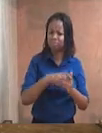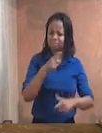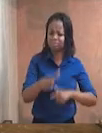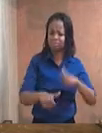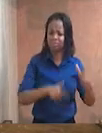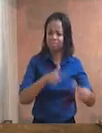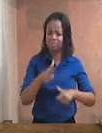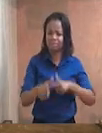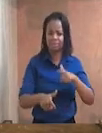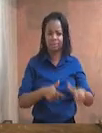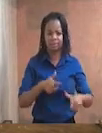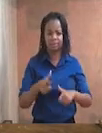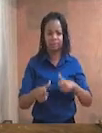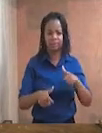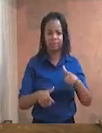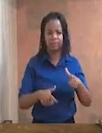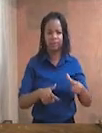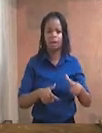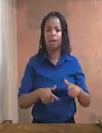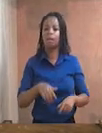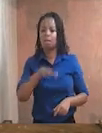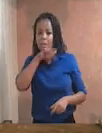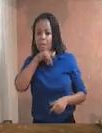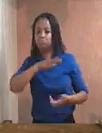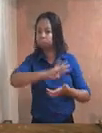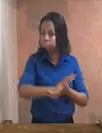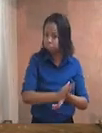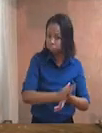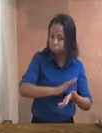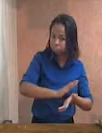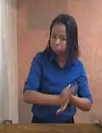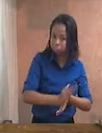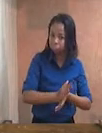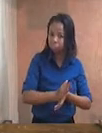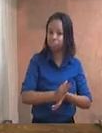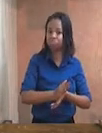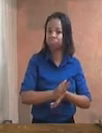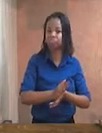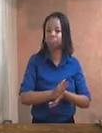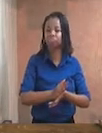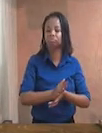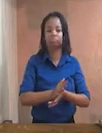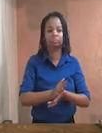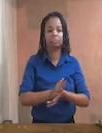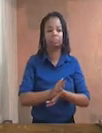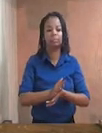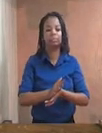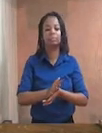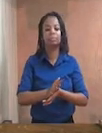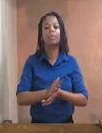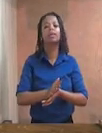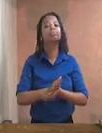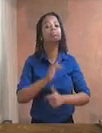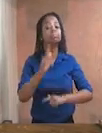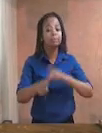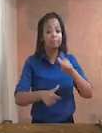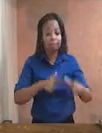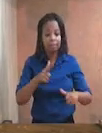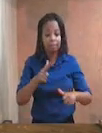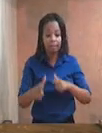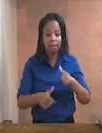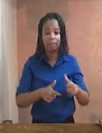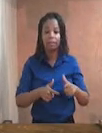ou degradante, como formas de